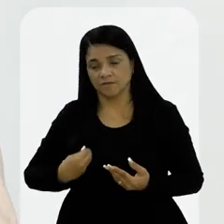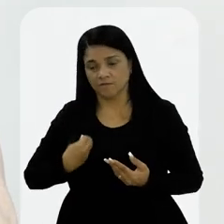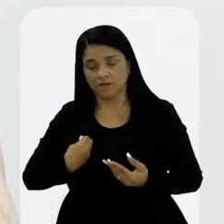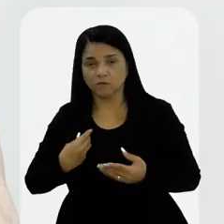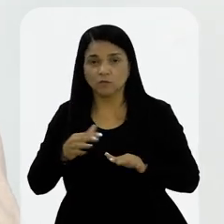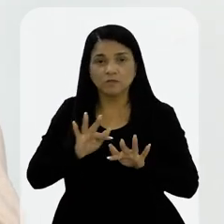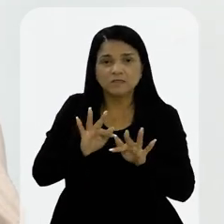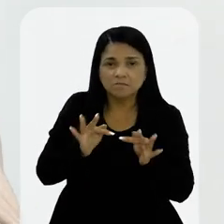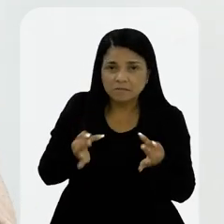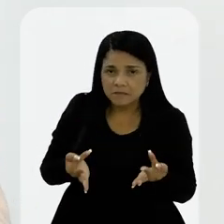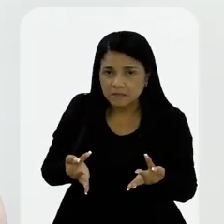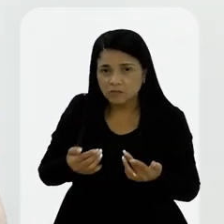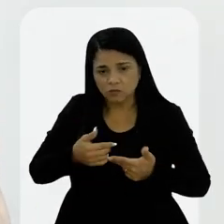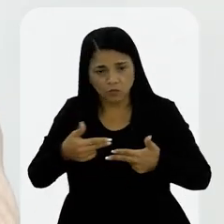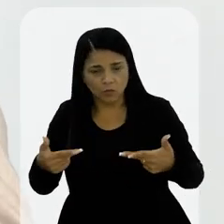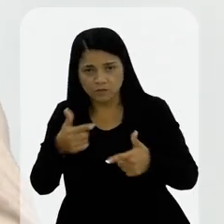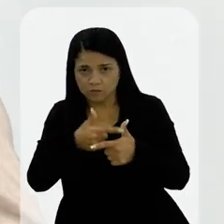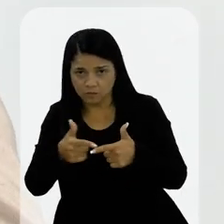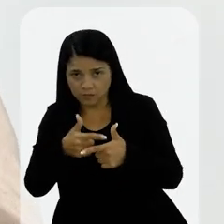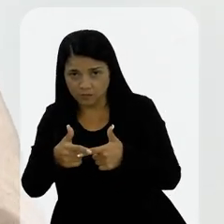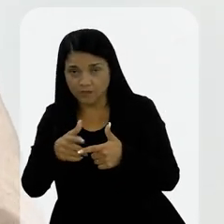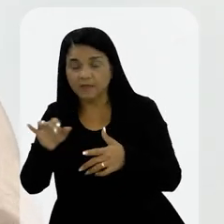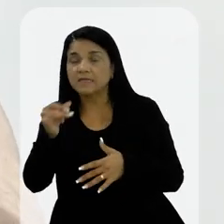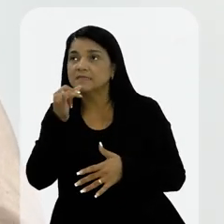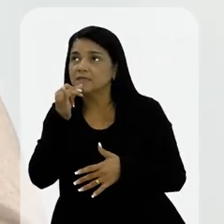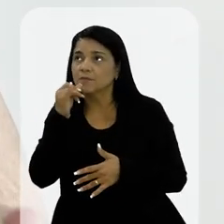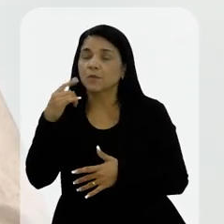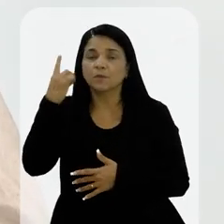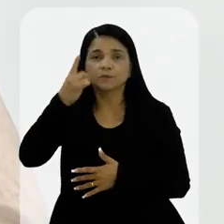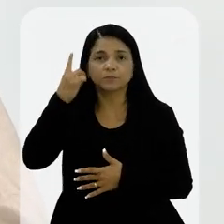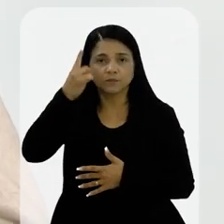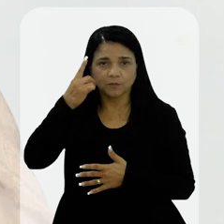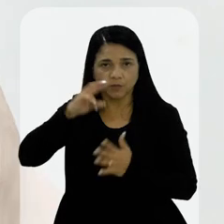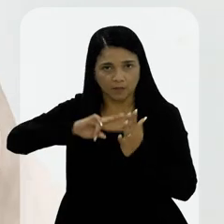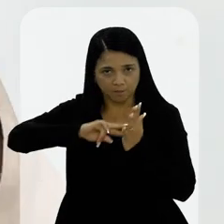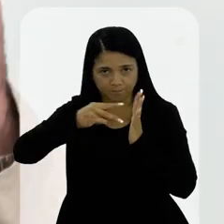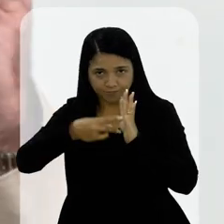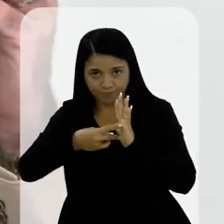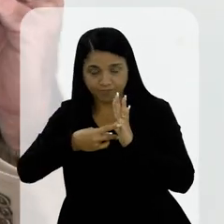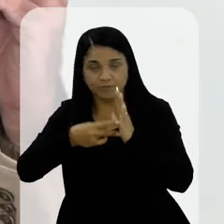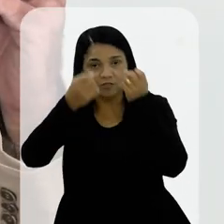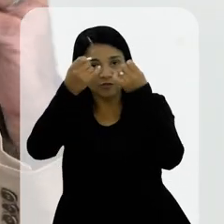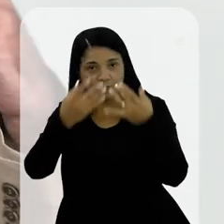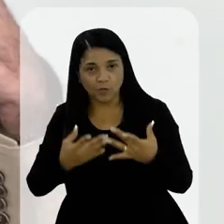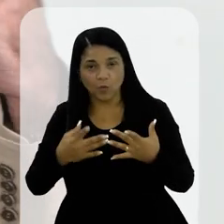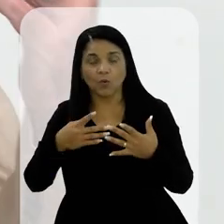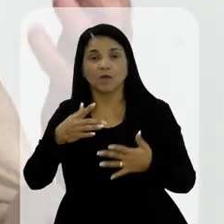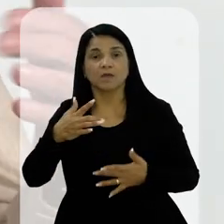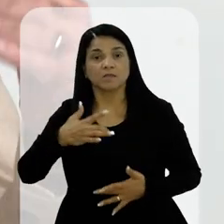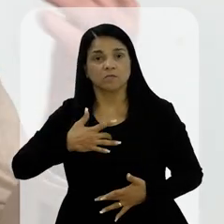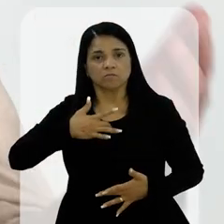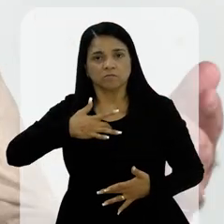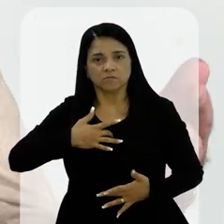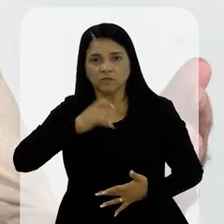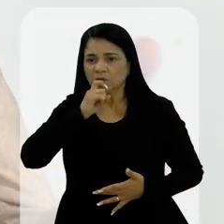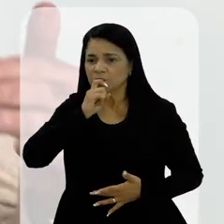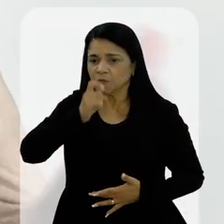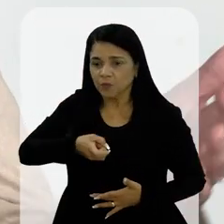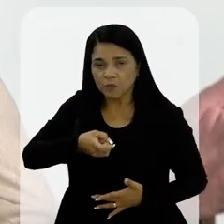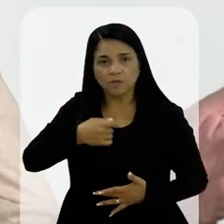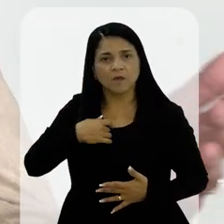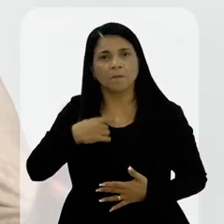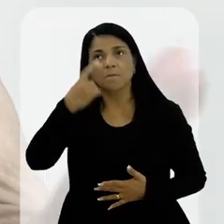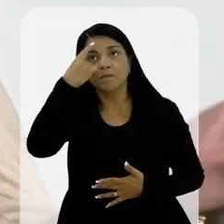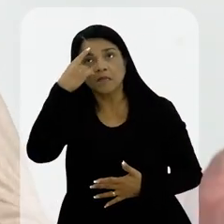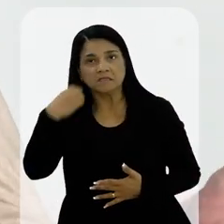convivendo com simplicidade. O eu quero dizer com isso? A deputada ilustrou muito bem aí casos de tuberculose onde